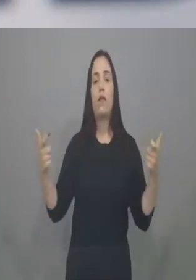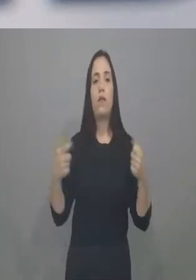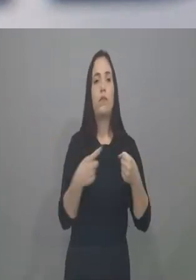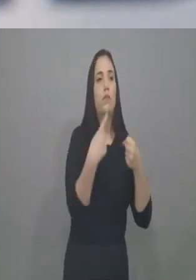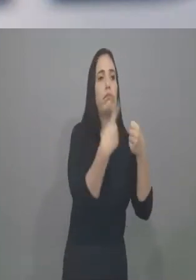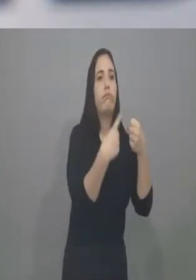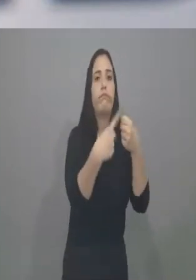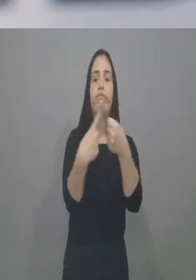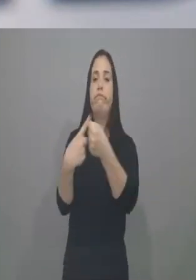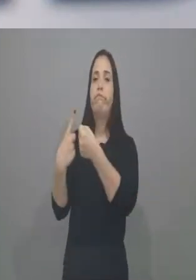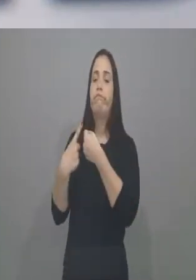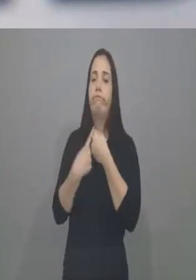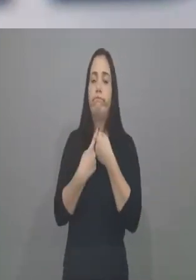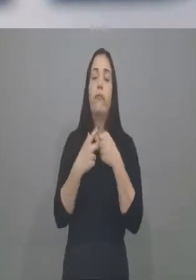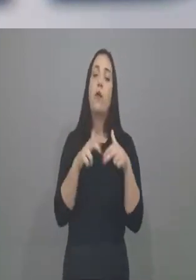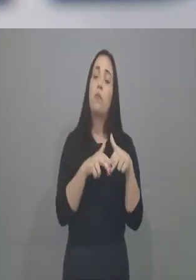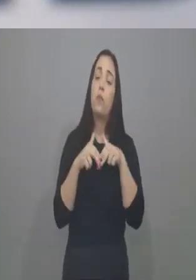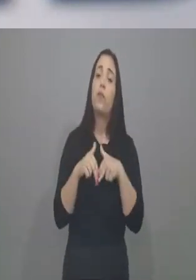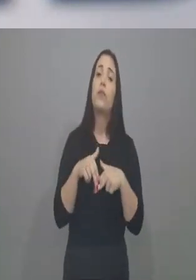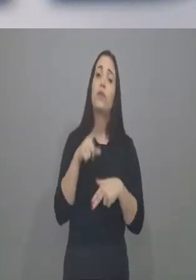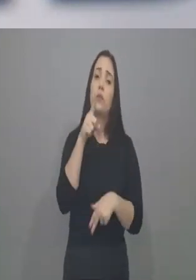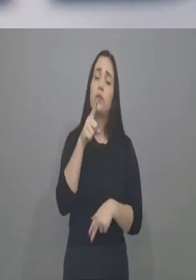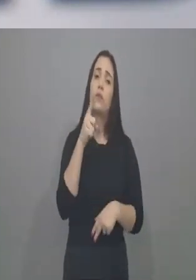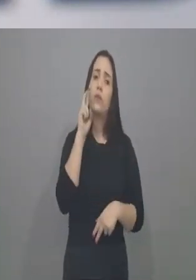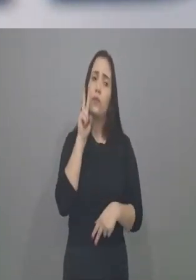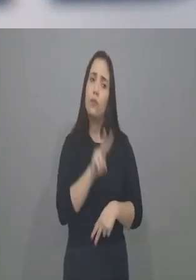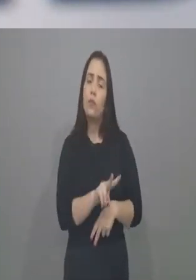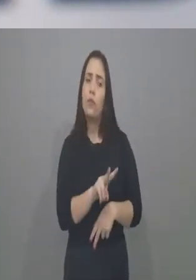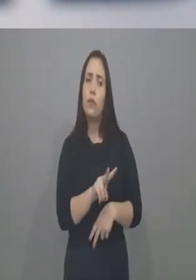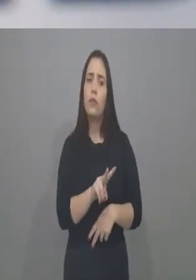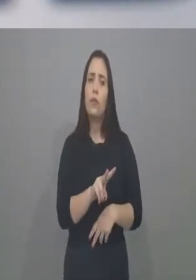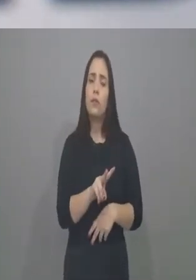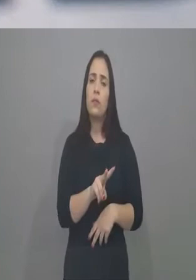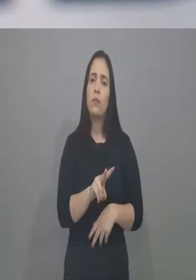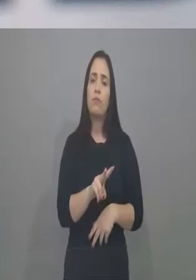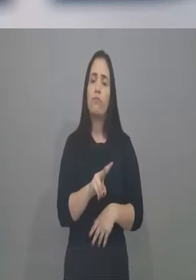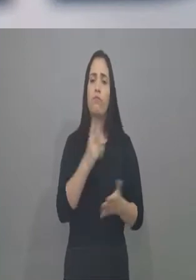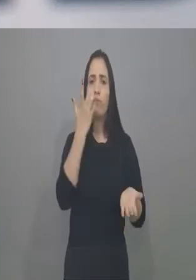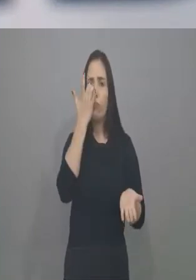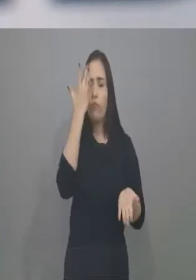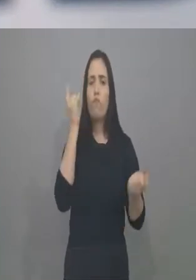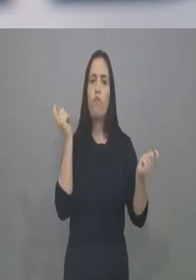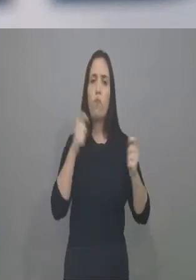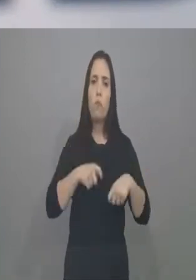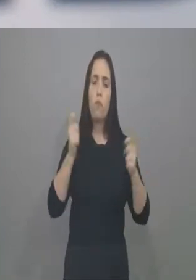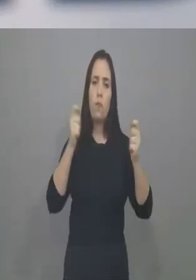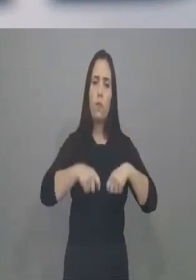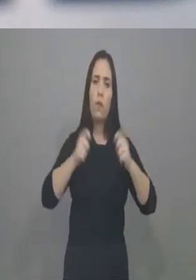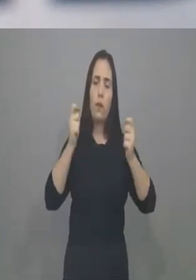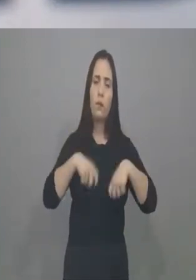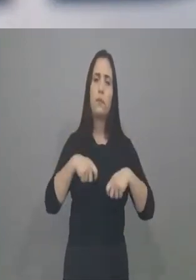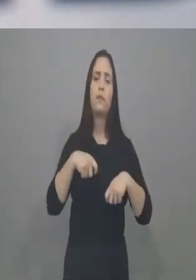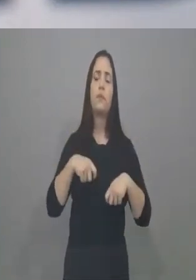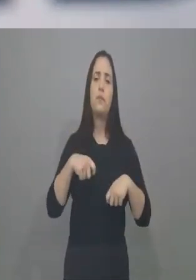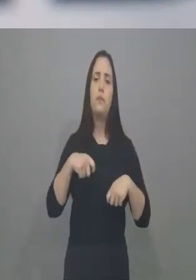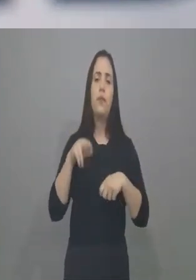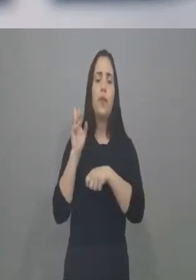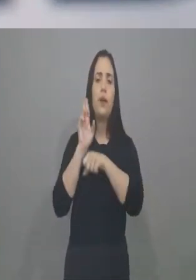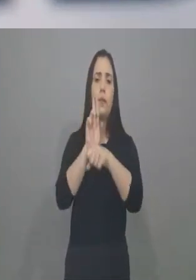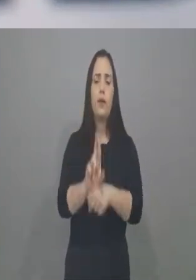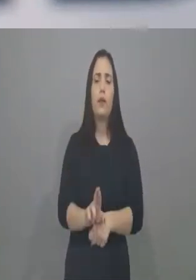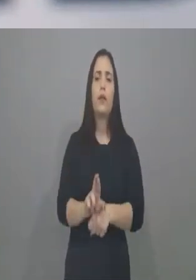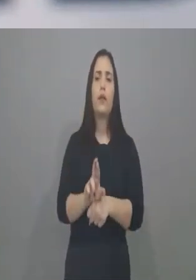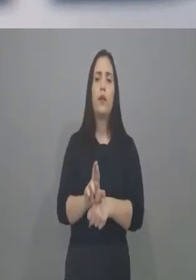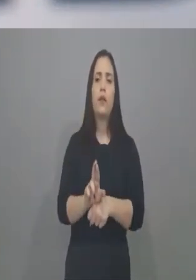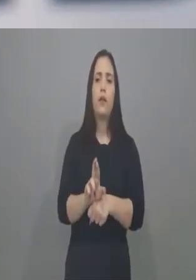interior. E aí você vê a facilidade com que os representantes daqueles